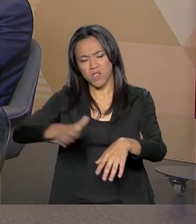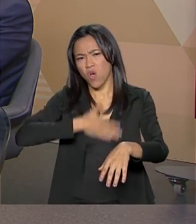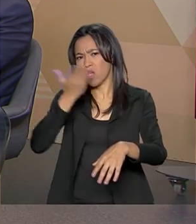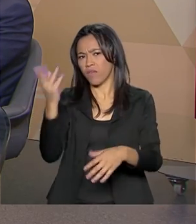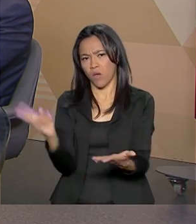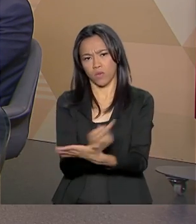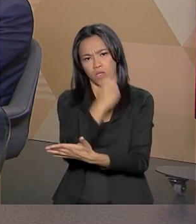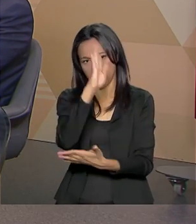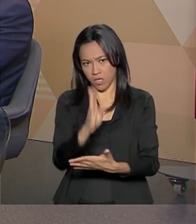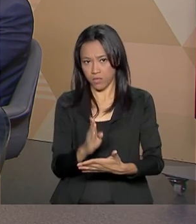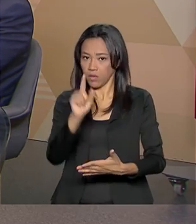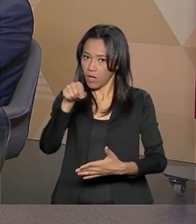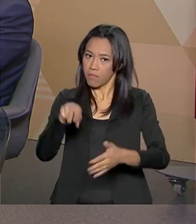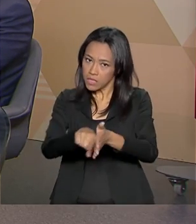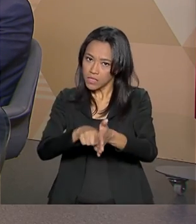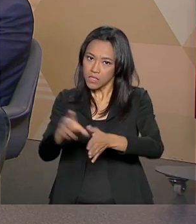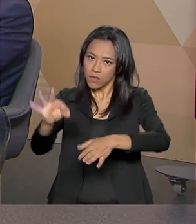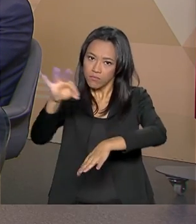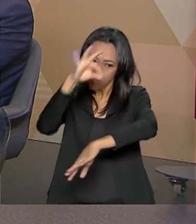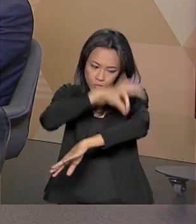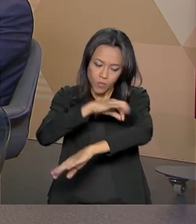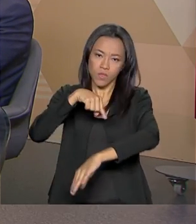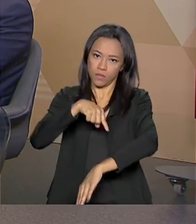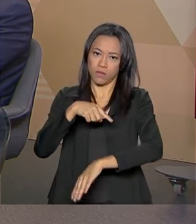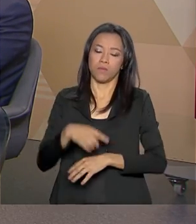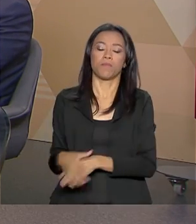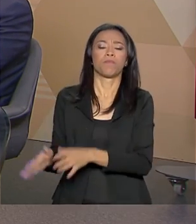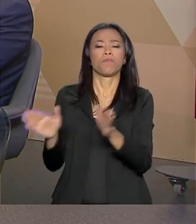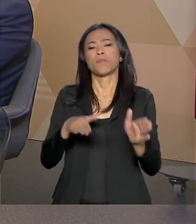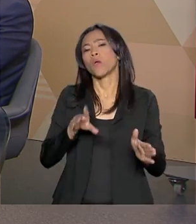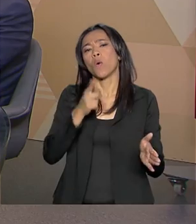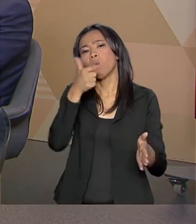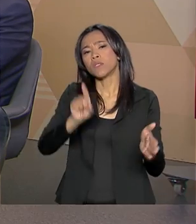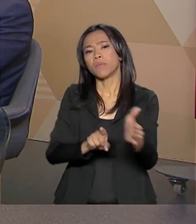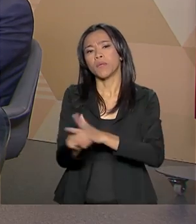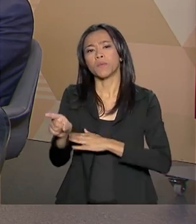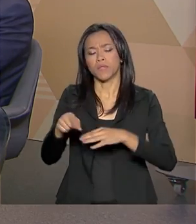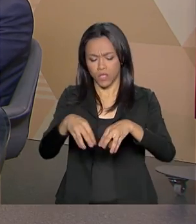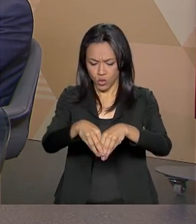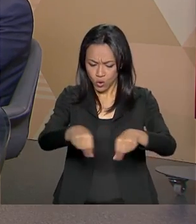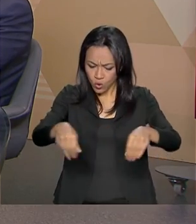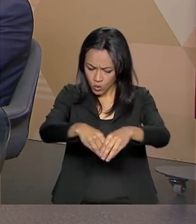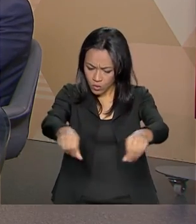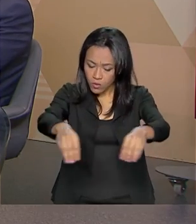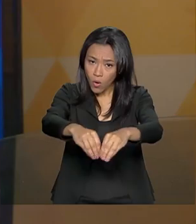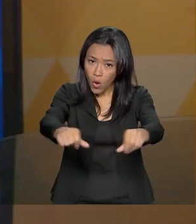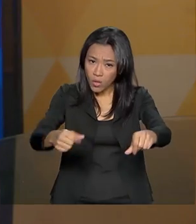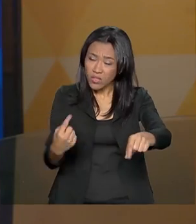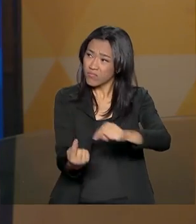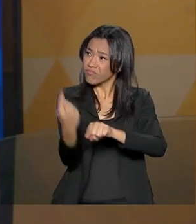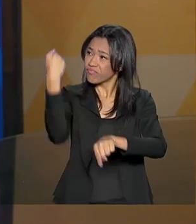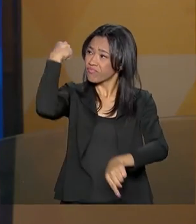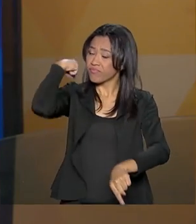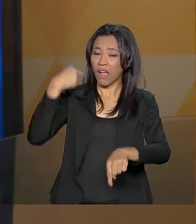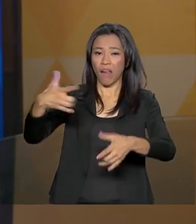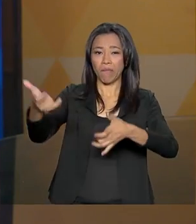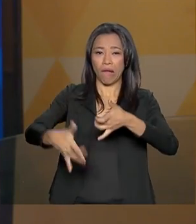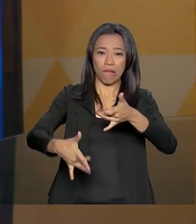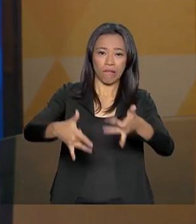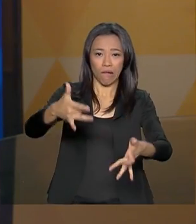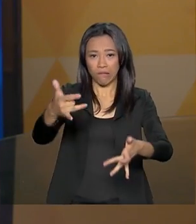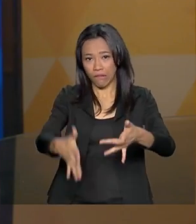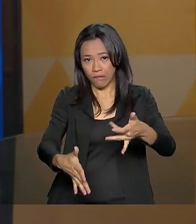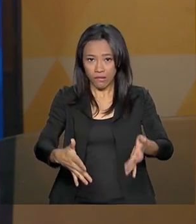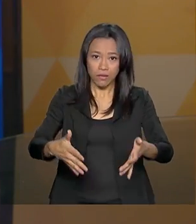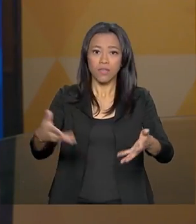no Brasil. E a questão do solo? Nós recebemos um solo das gerações passadas e vamos deixar outro solo para as